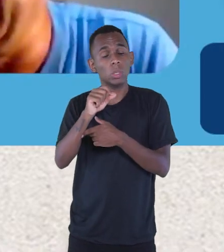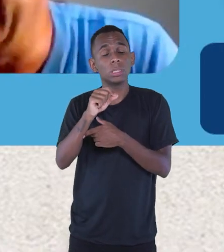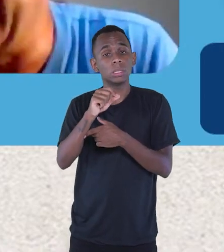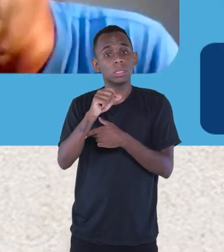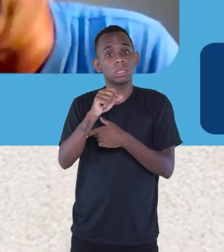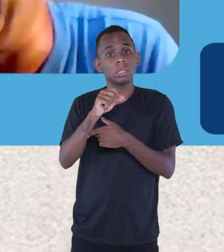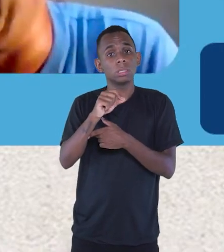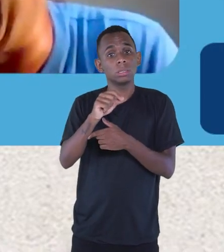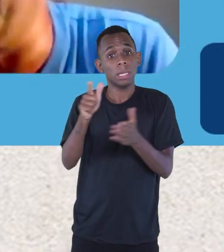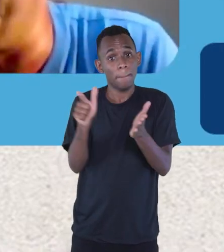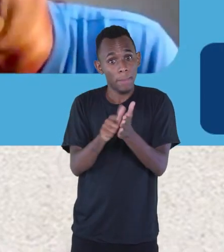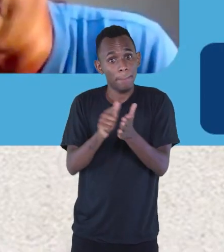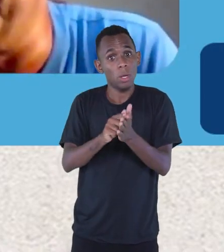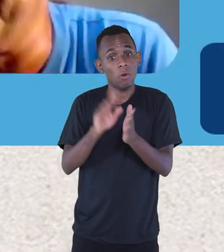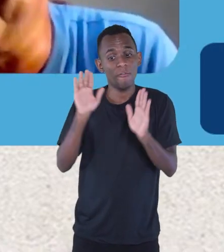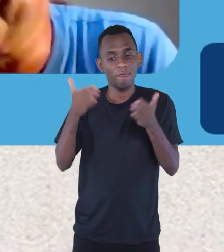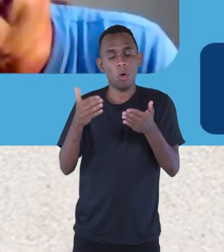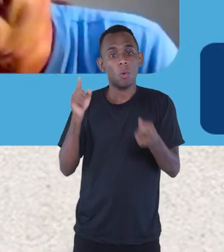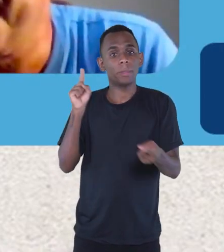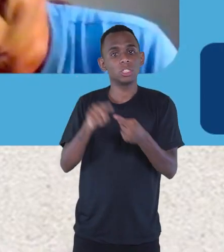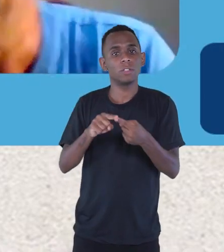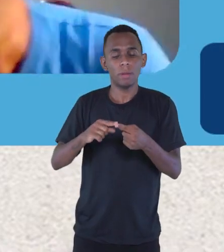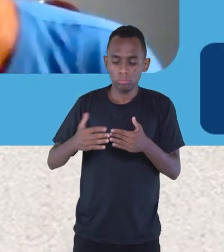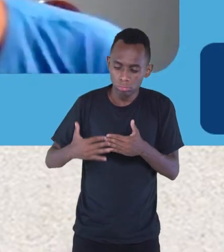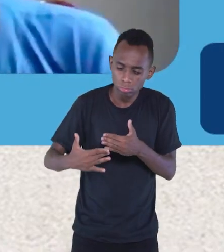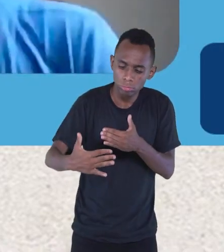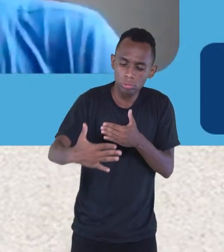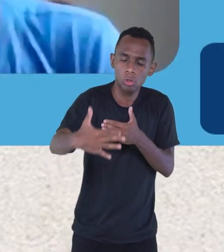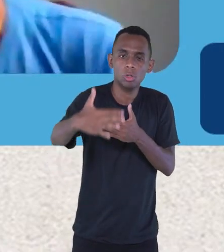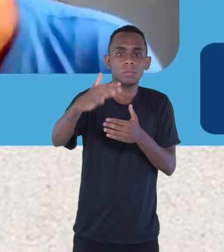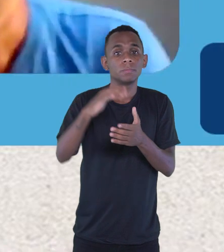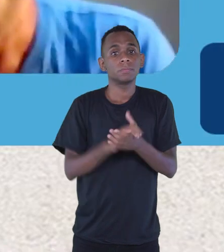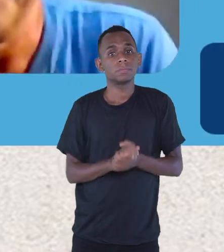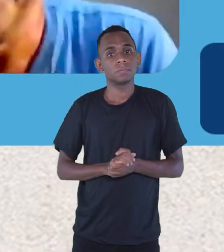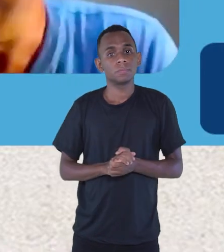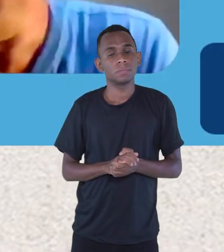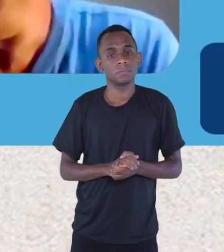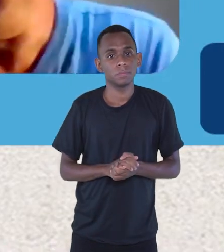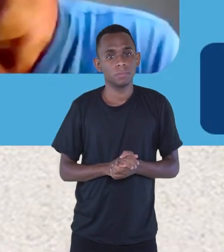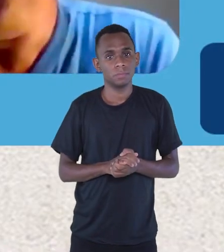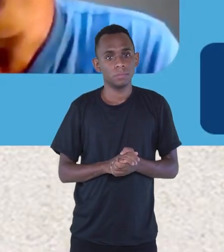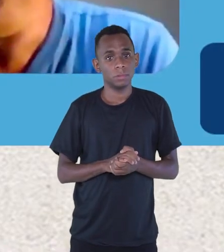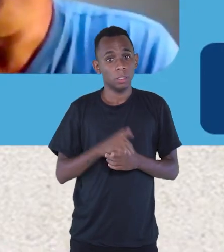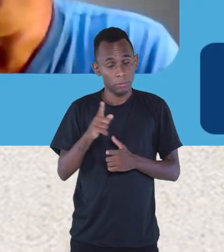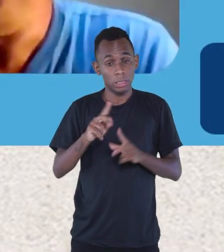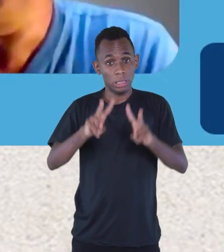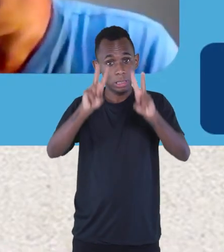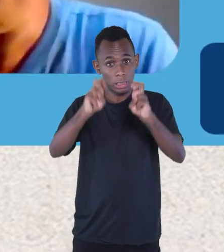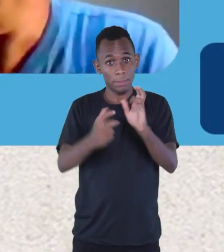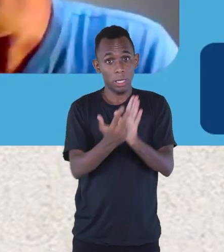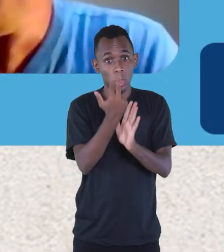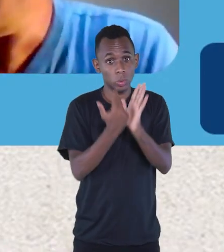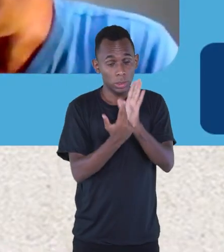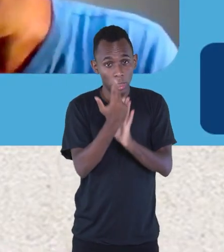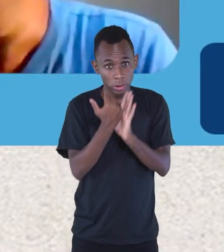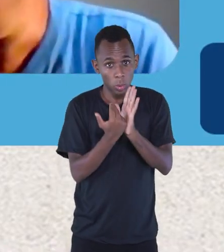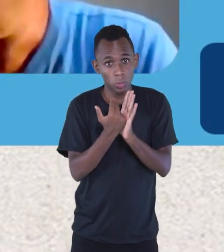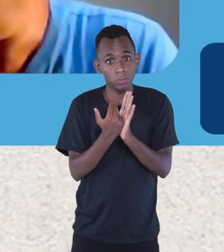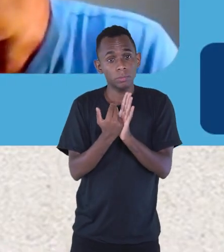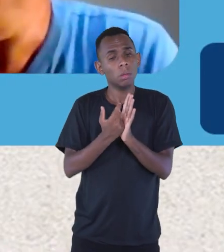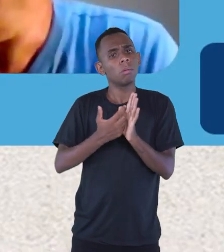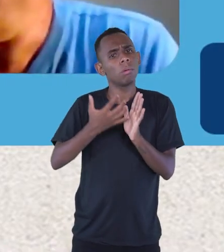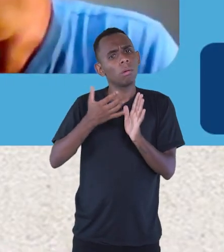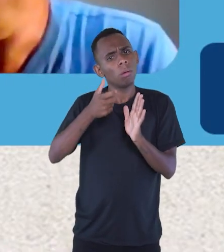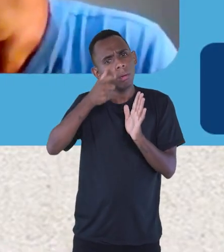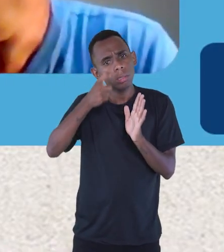essa, a durabilidade mesmo. Você entrou aí no assunto da ilustração. Eu acho